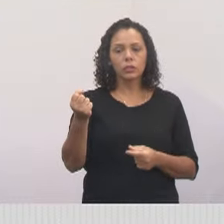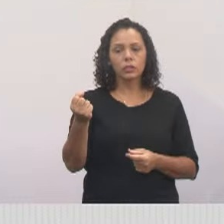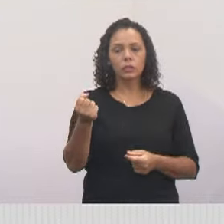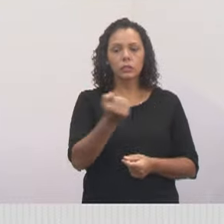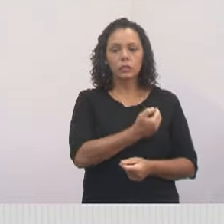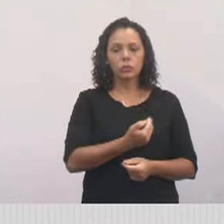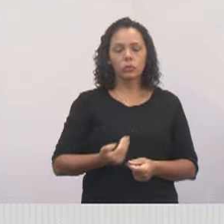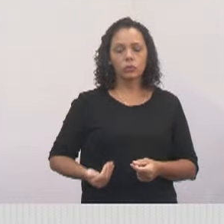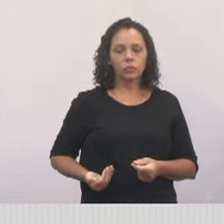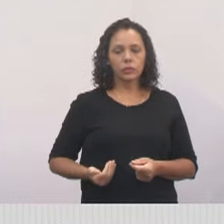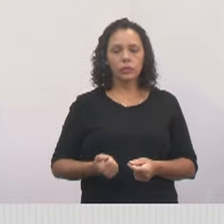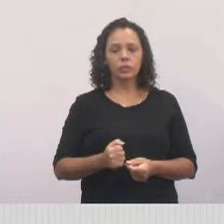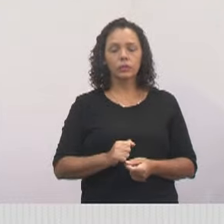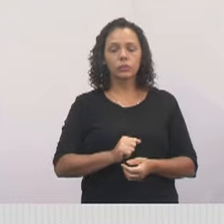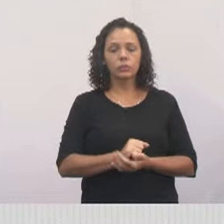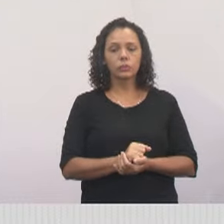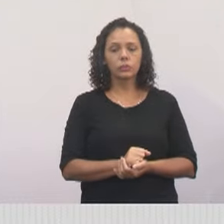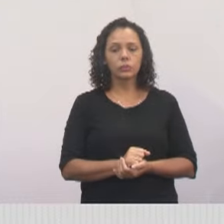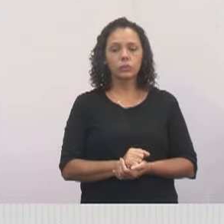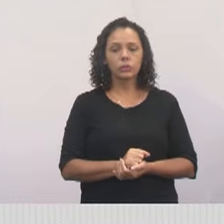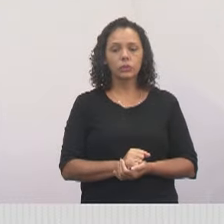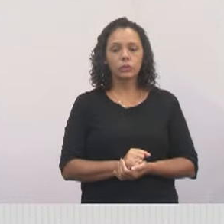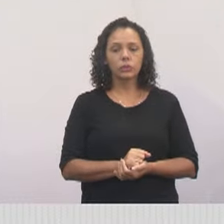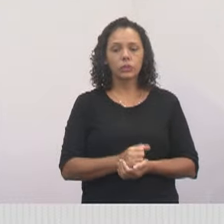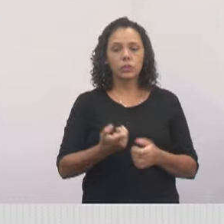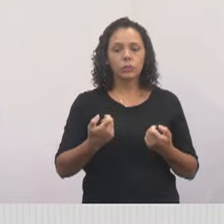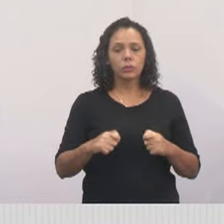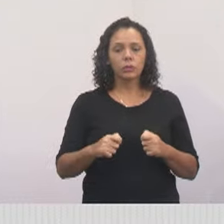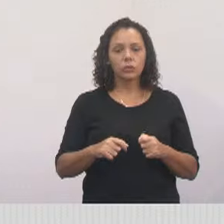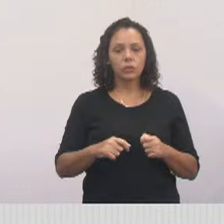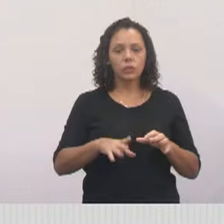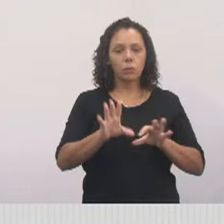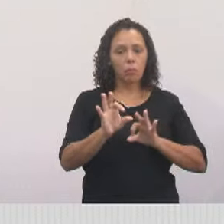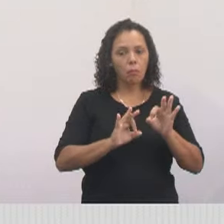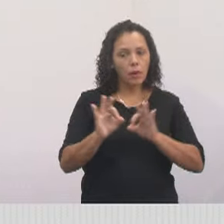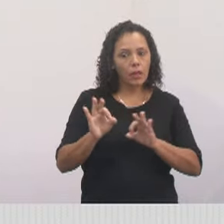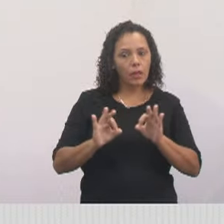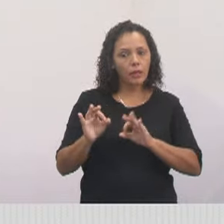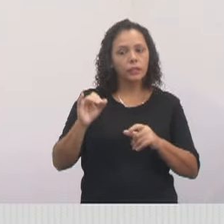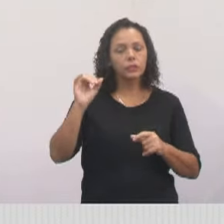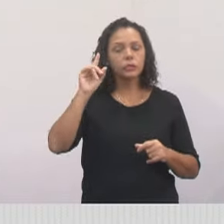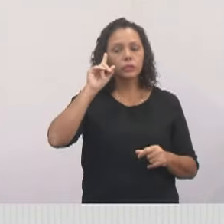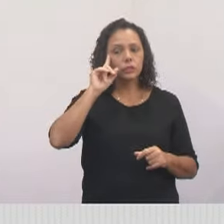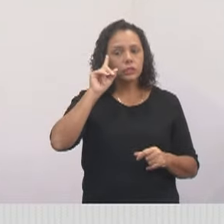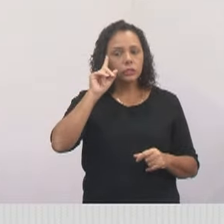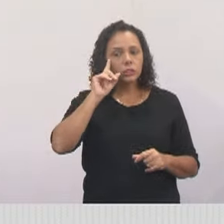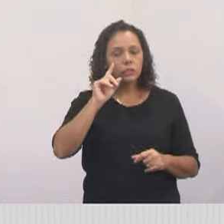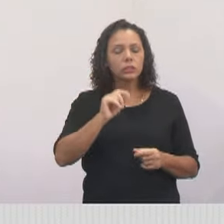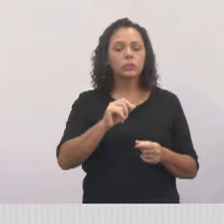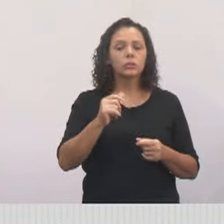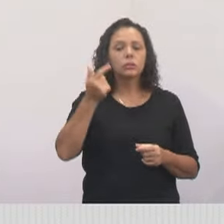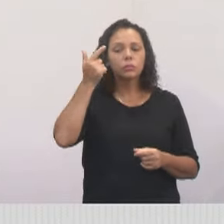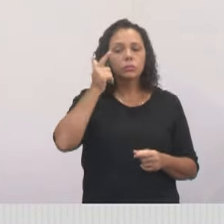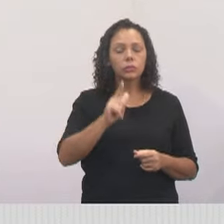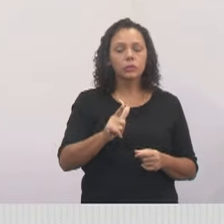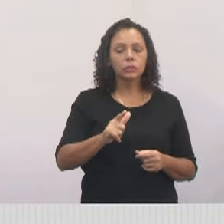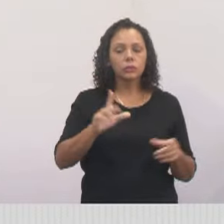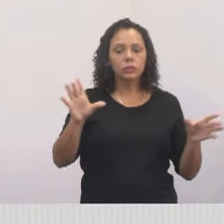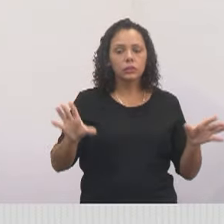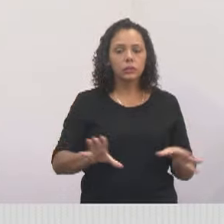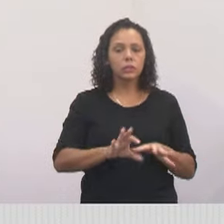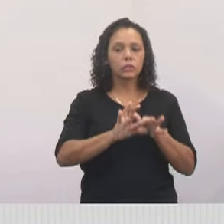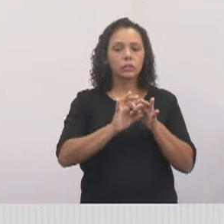uma conquista em que eles tiveram que fazer esse plano e colocar em dia, para conseguir esse convênio junto